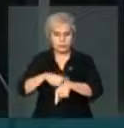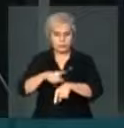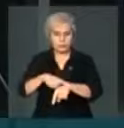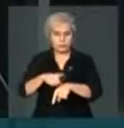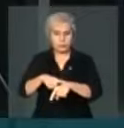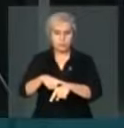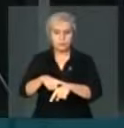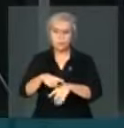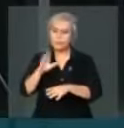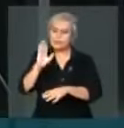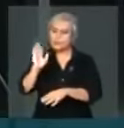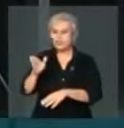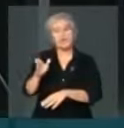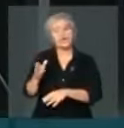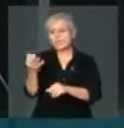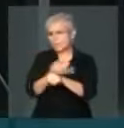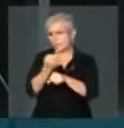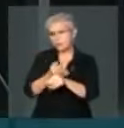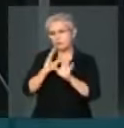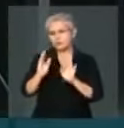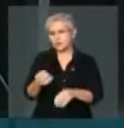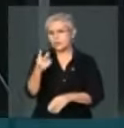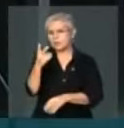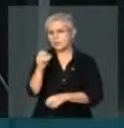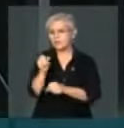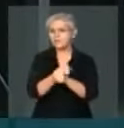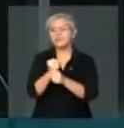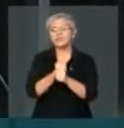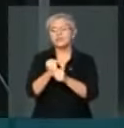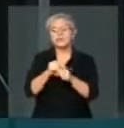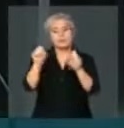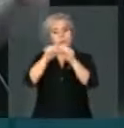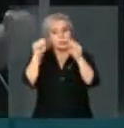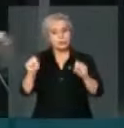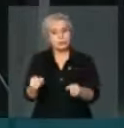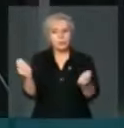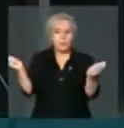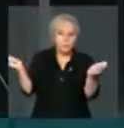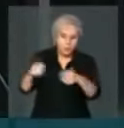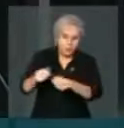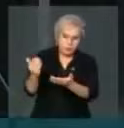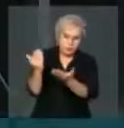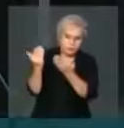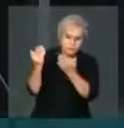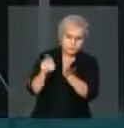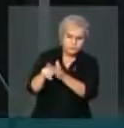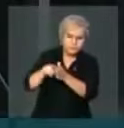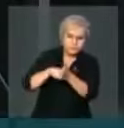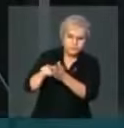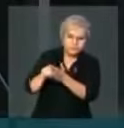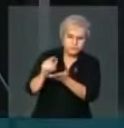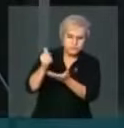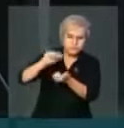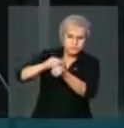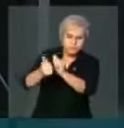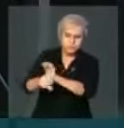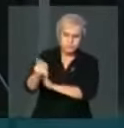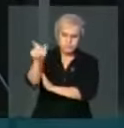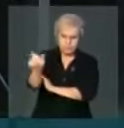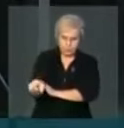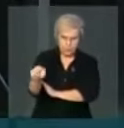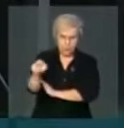significativo, duas décadas, para que o sistema avalie se é justo ou não